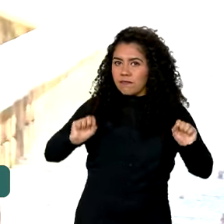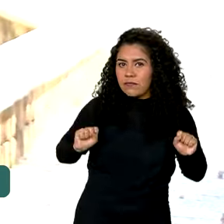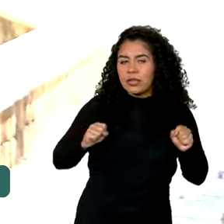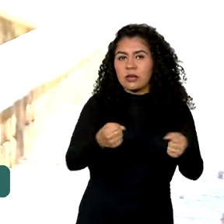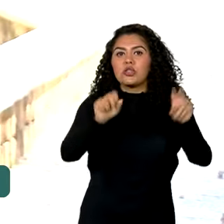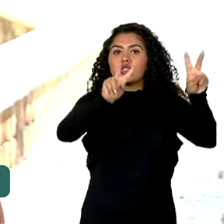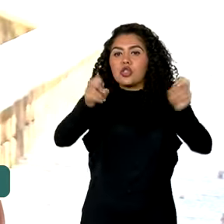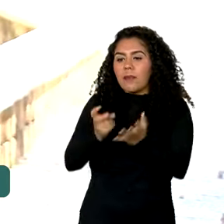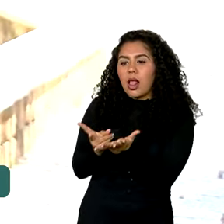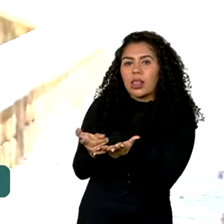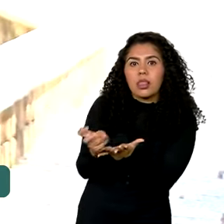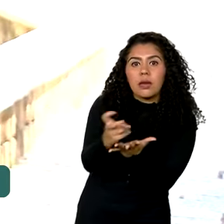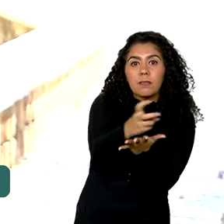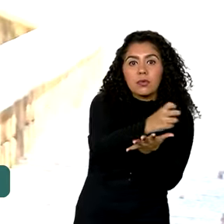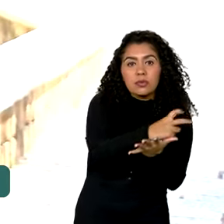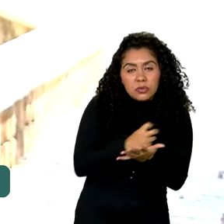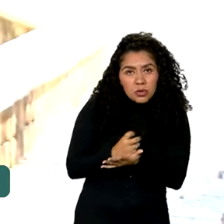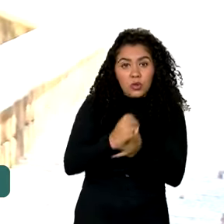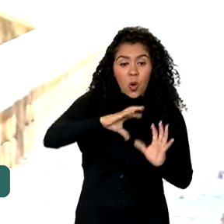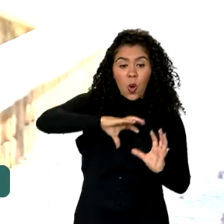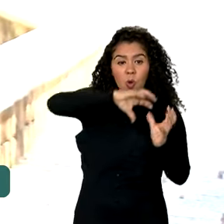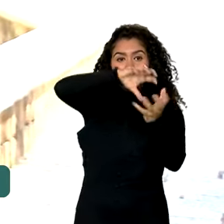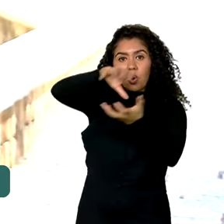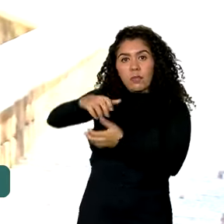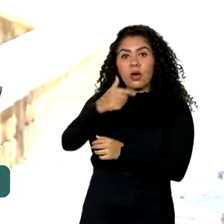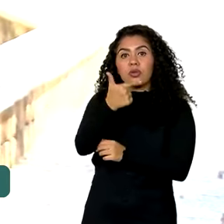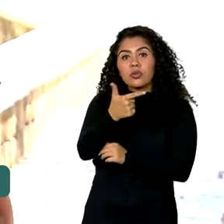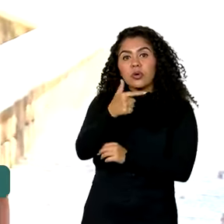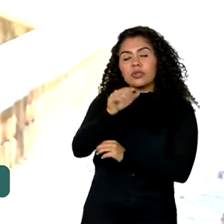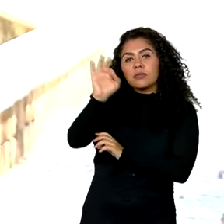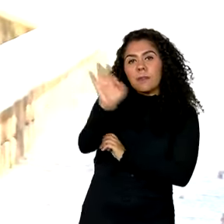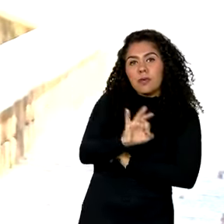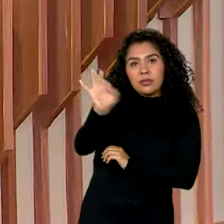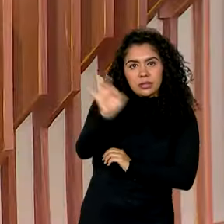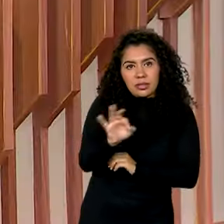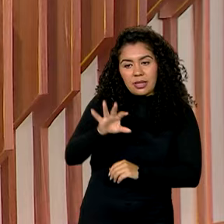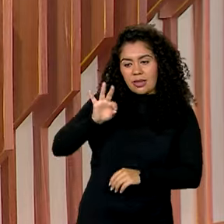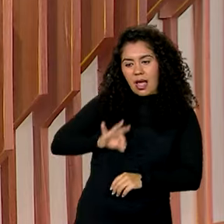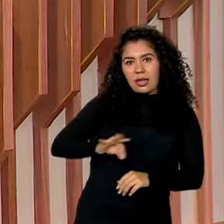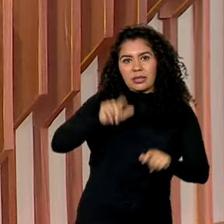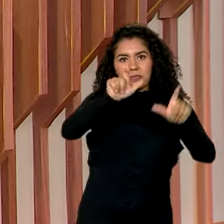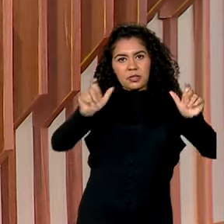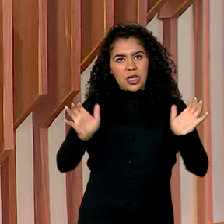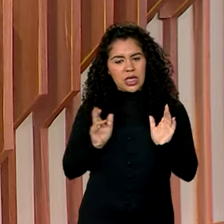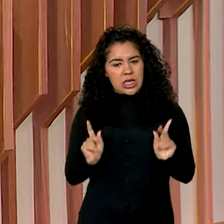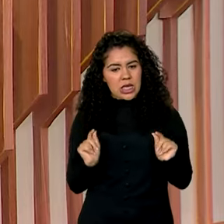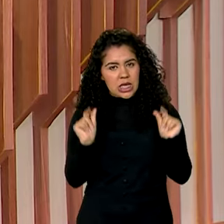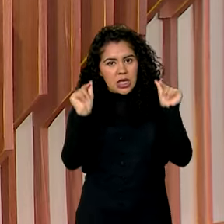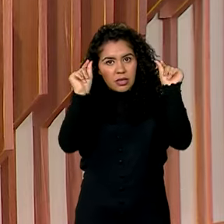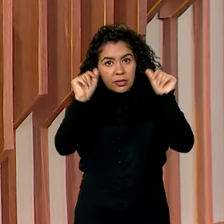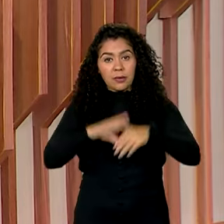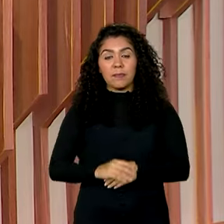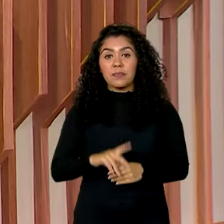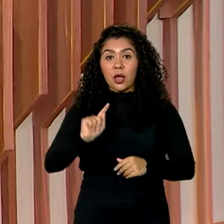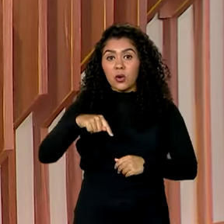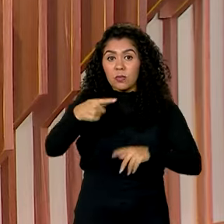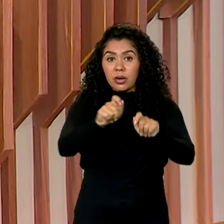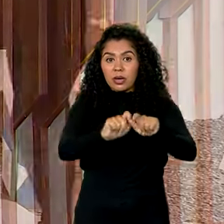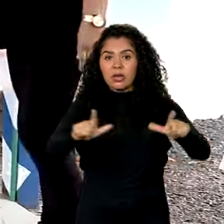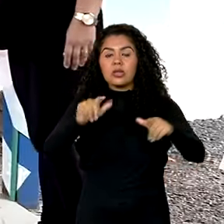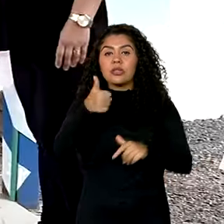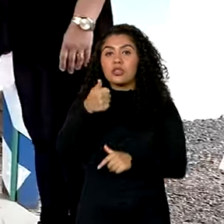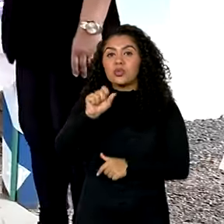tributação global de 2% da renda dos super-ricos. Veja a seguir, 18 escolas